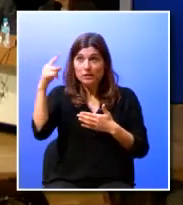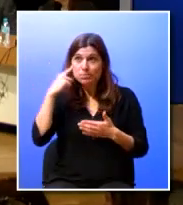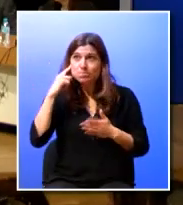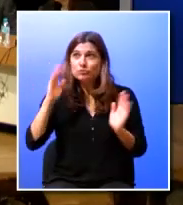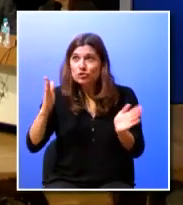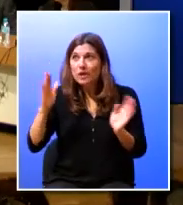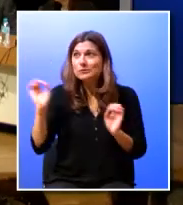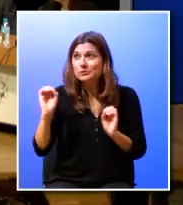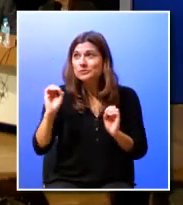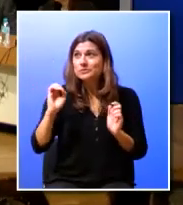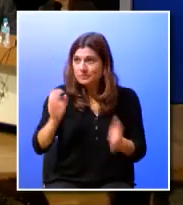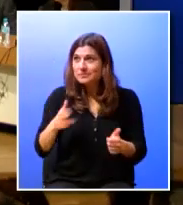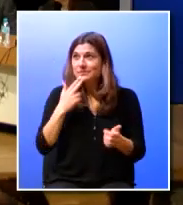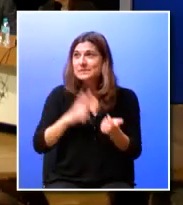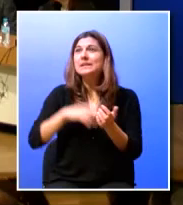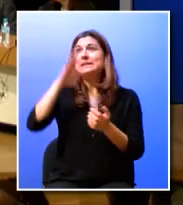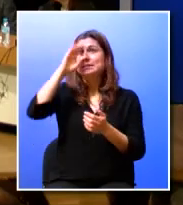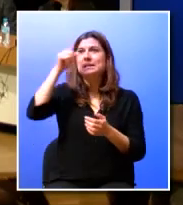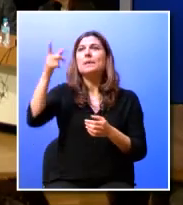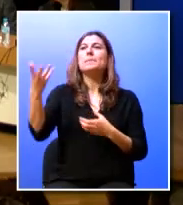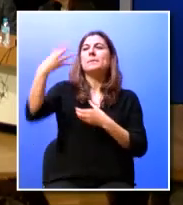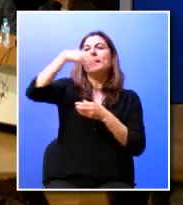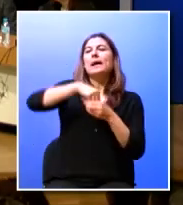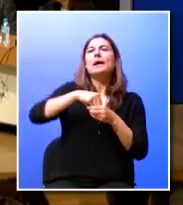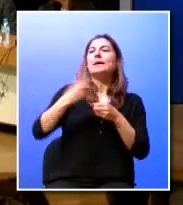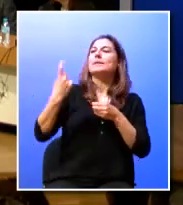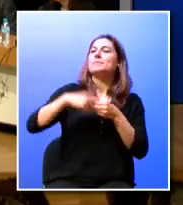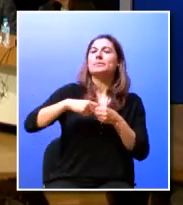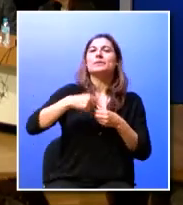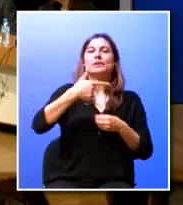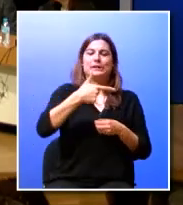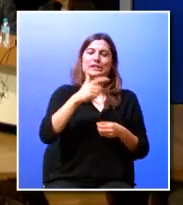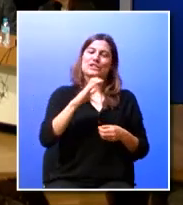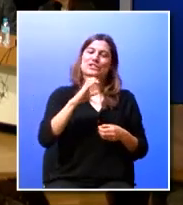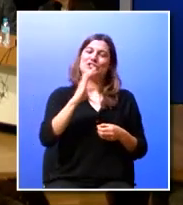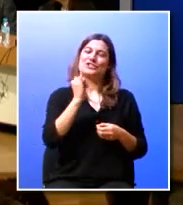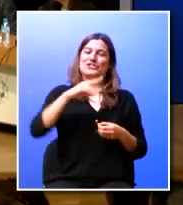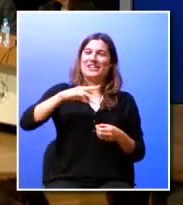não mas sabem o é necessário para serem os nossos membros os CHIN members